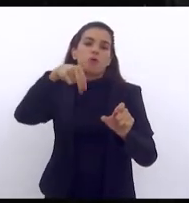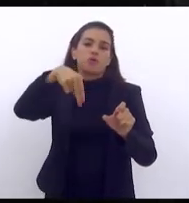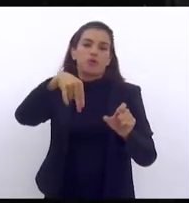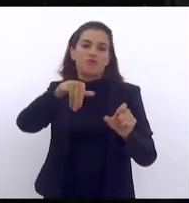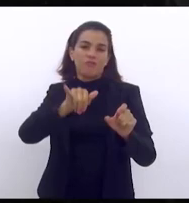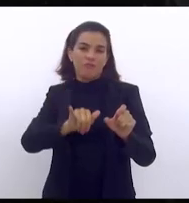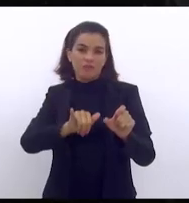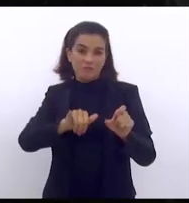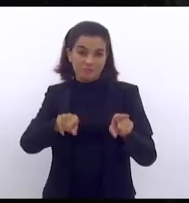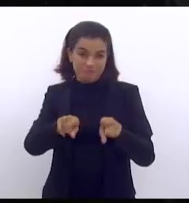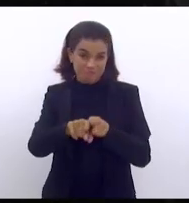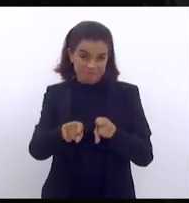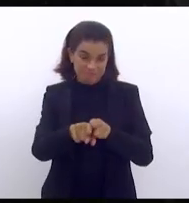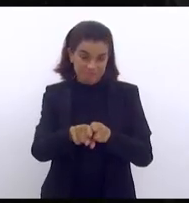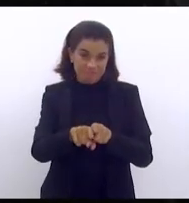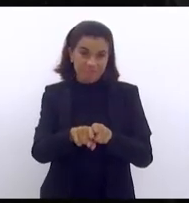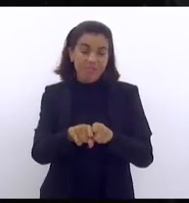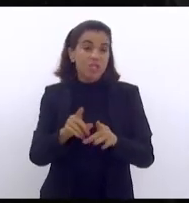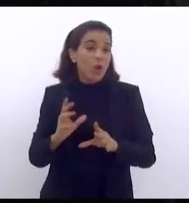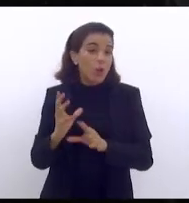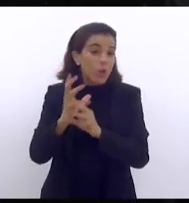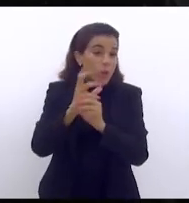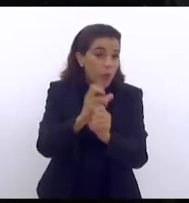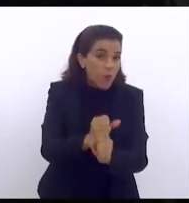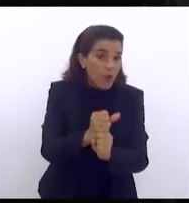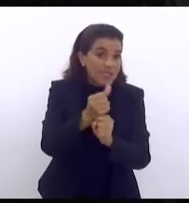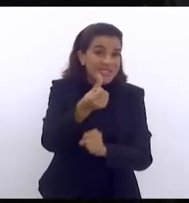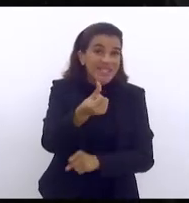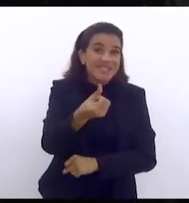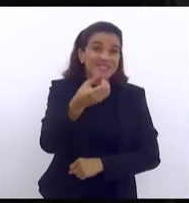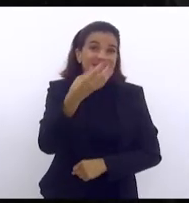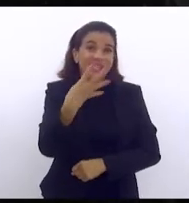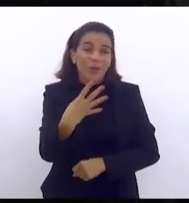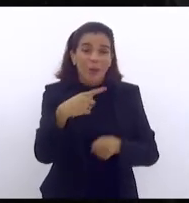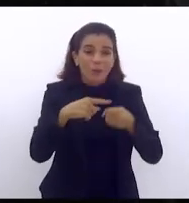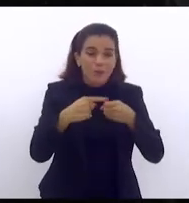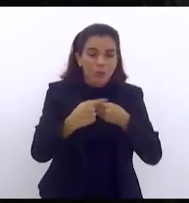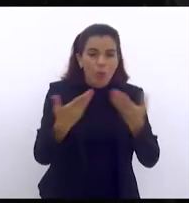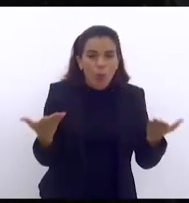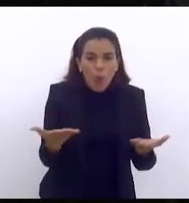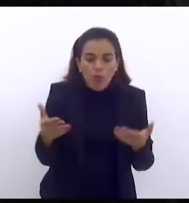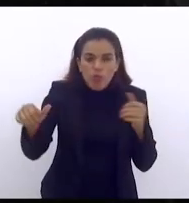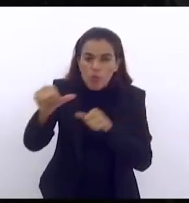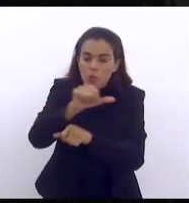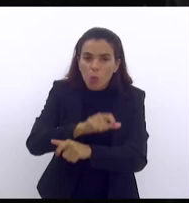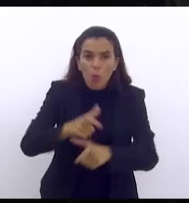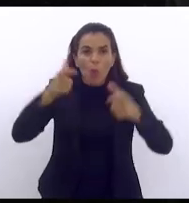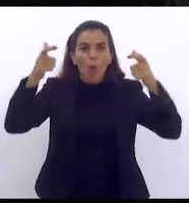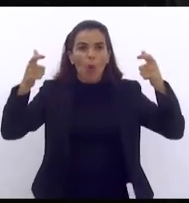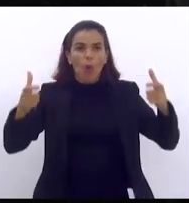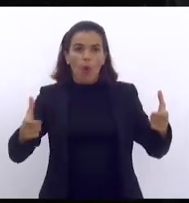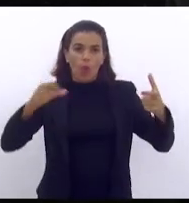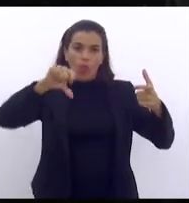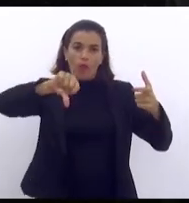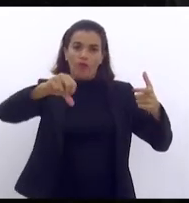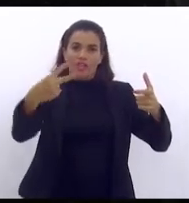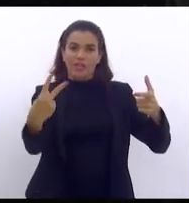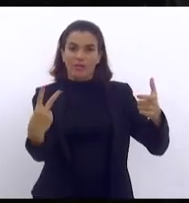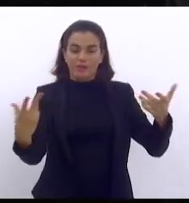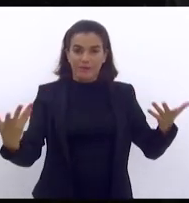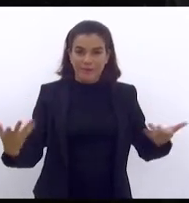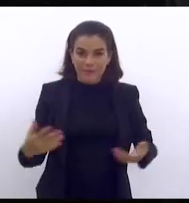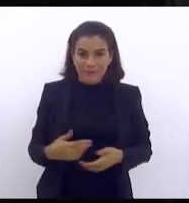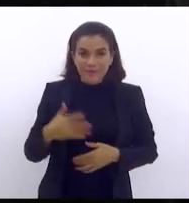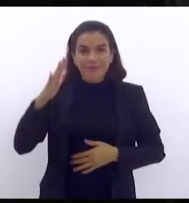então éramos 64 hoje somos 92 imagine que eu chegue agora